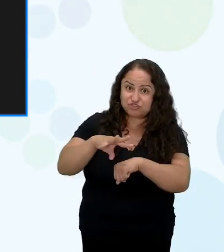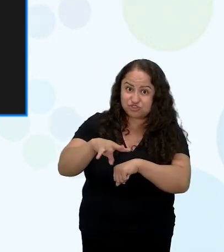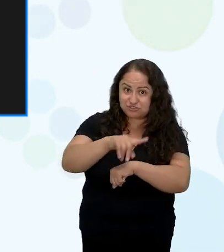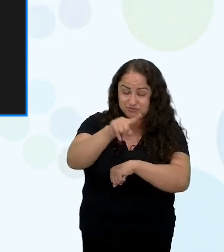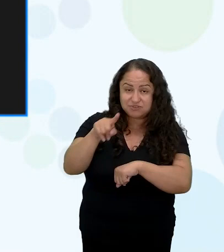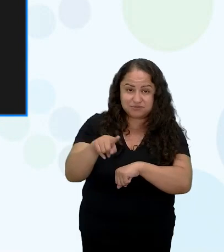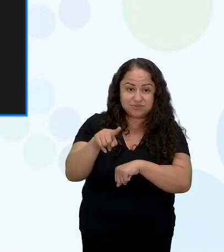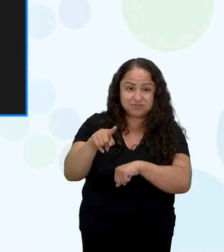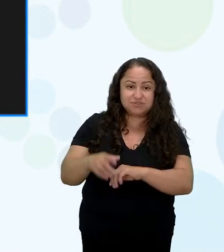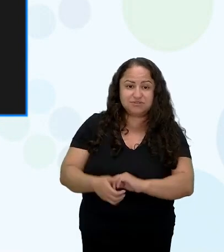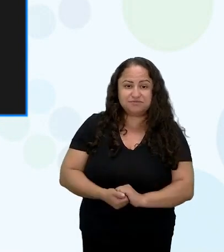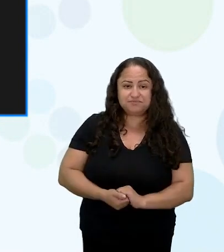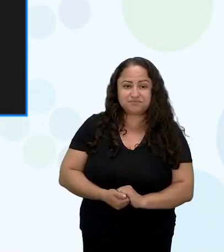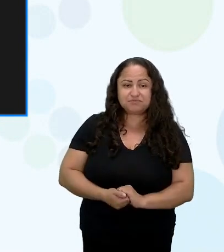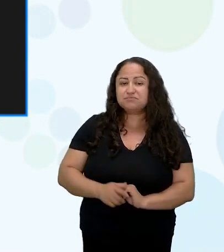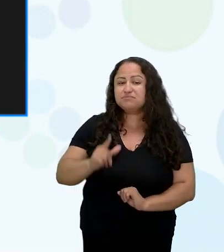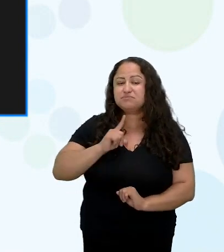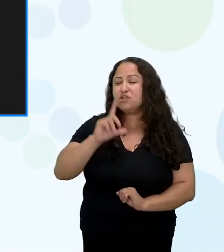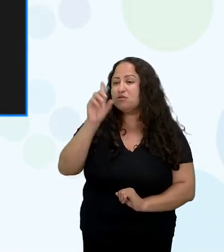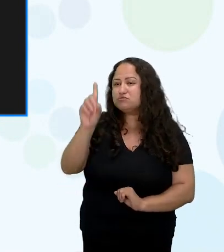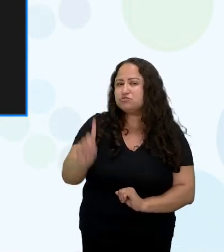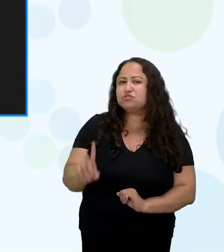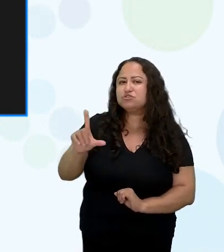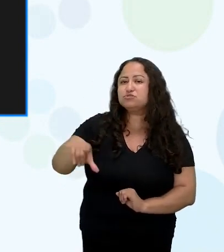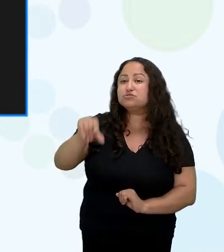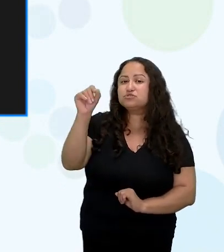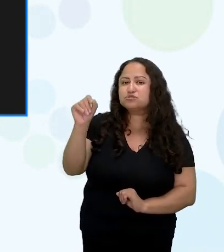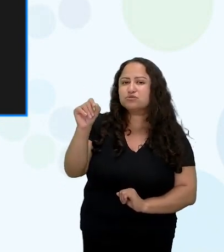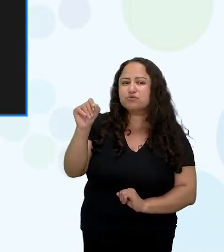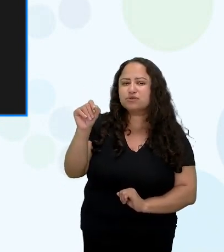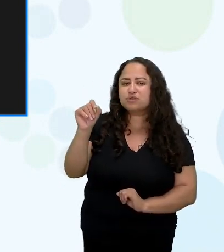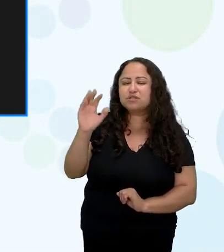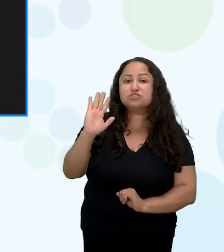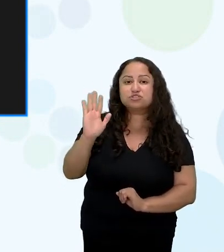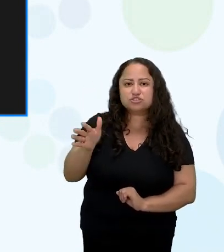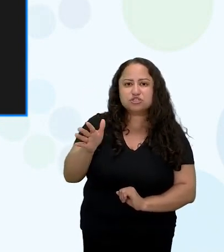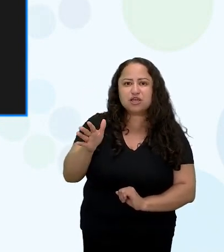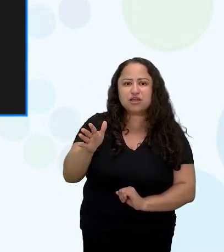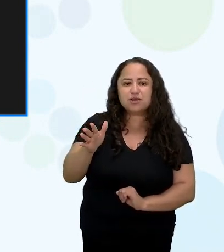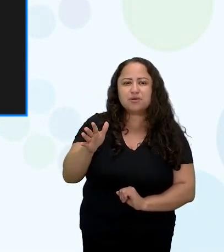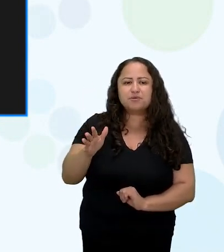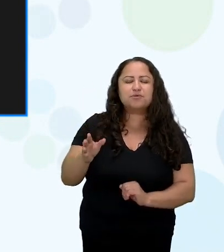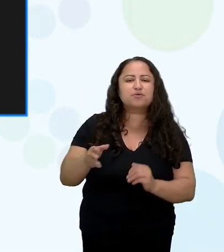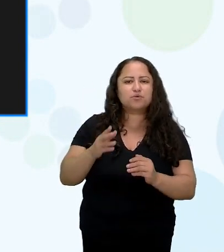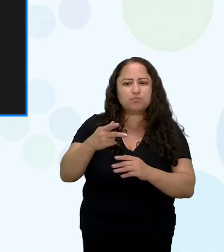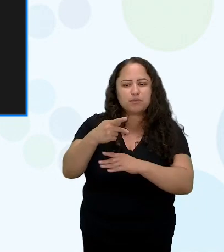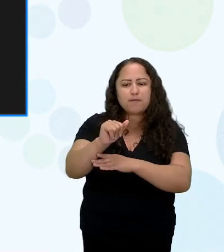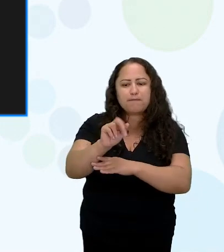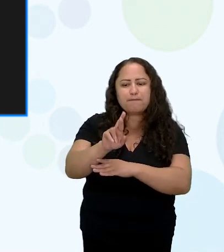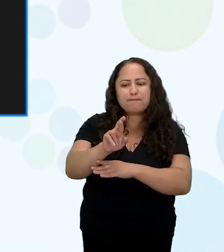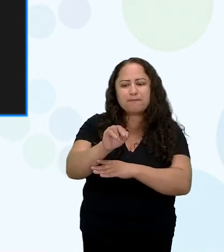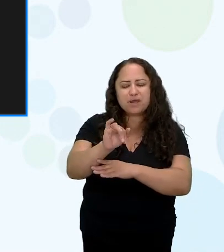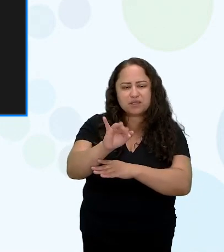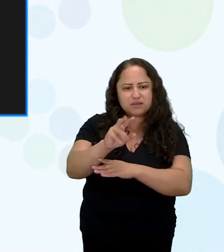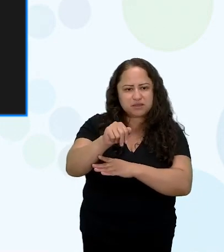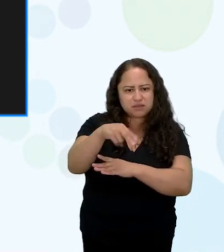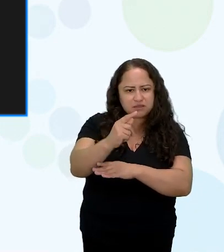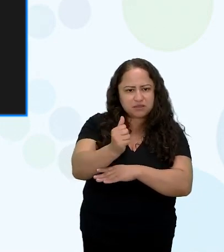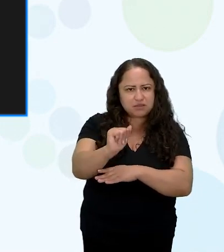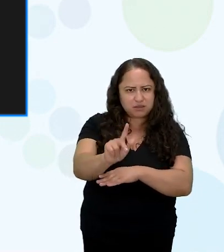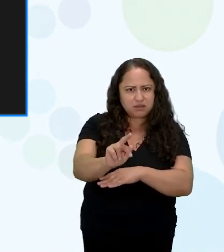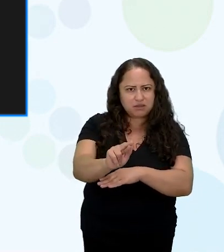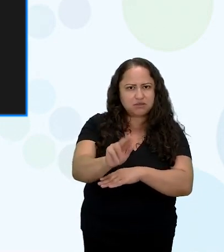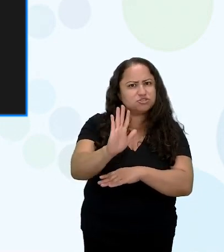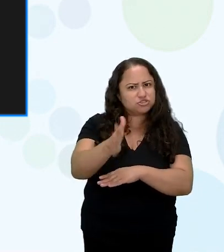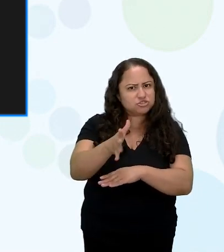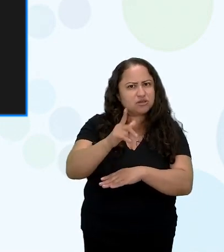ela tem o direito de escolher alguém para padrinhar como ela não deixou descendente então ela escolhe alguém